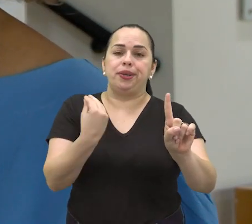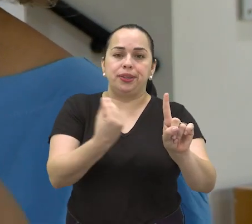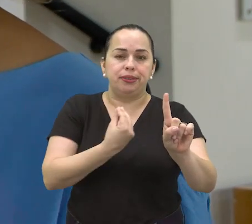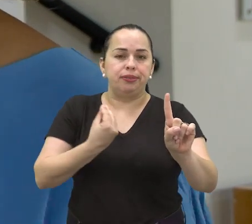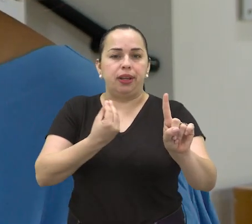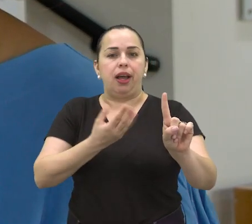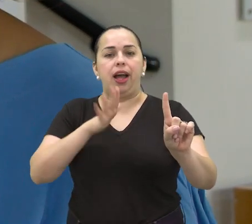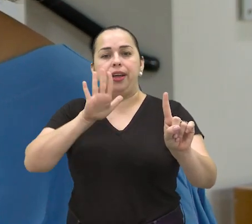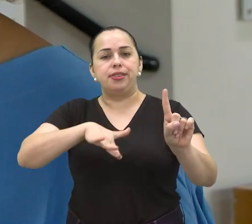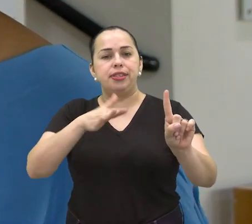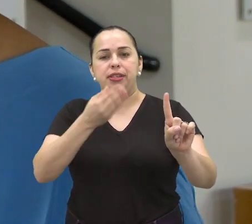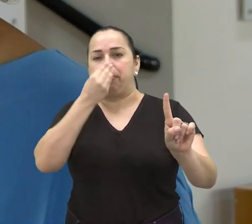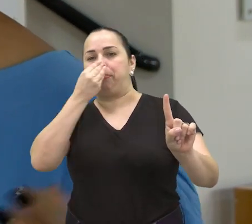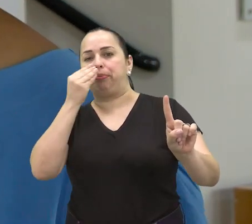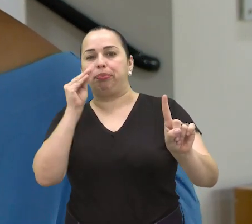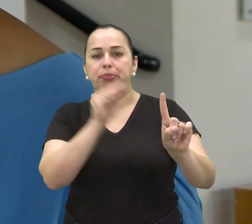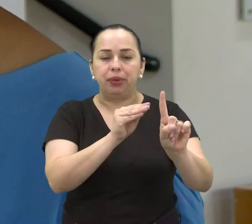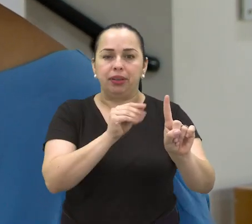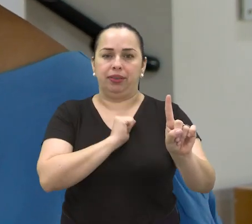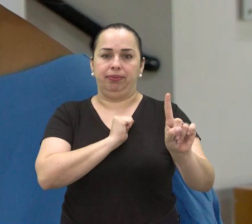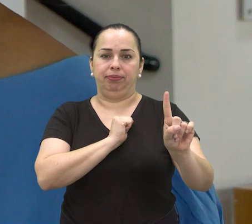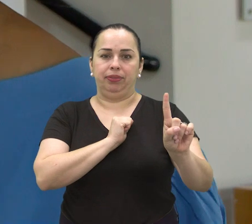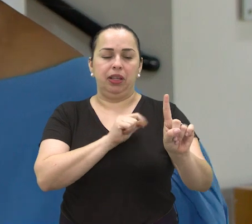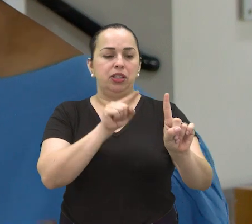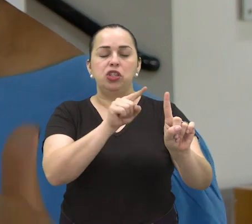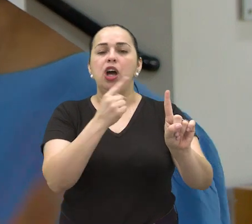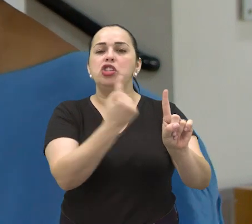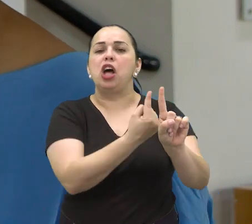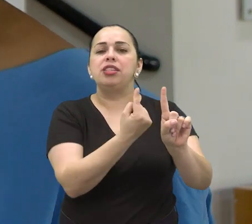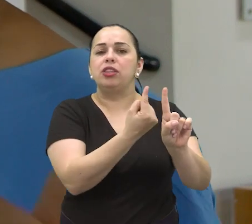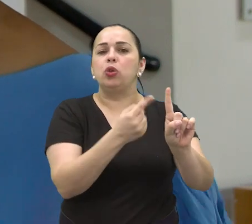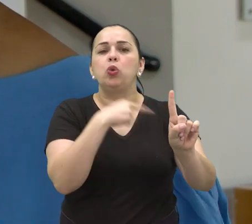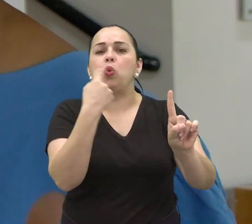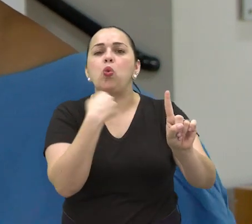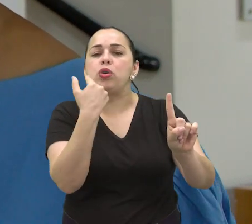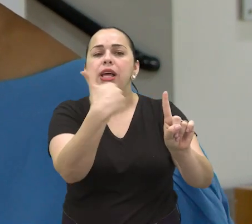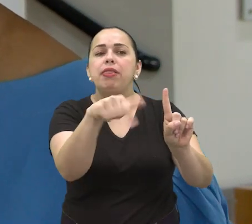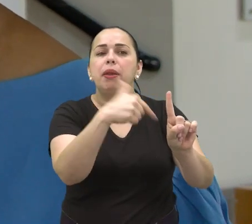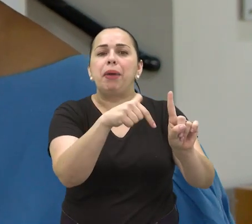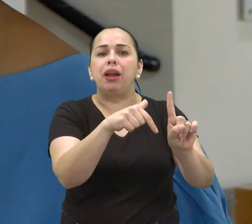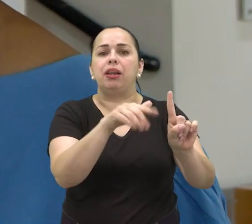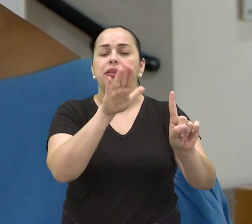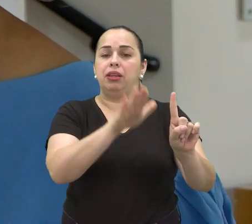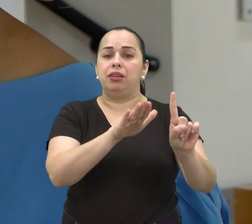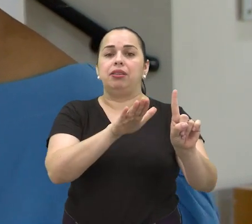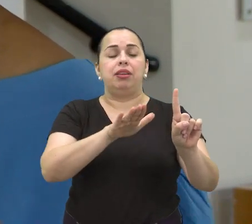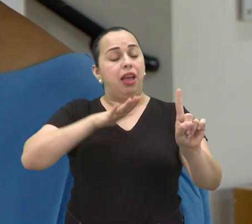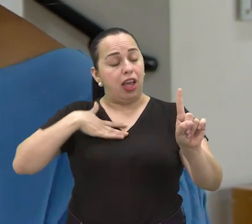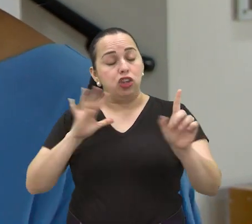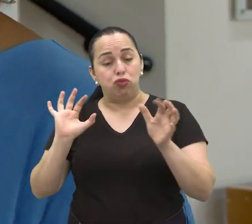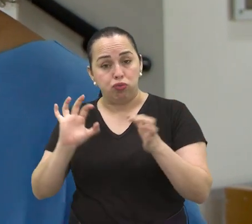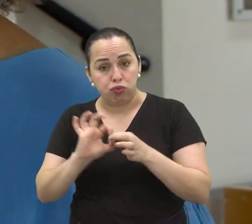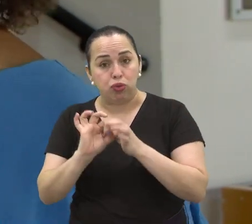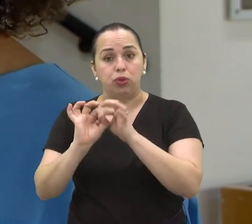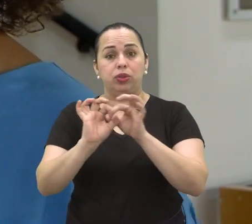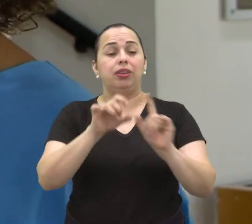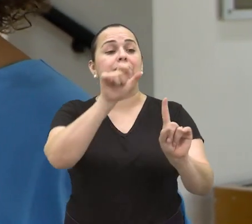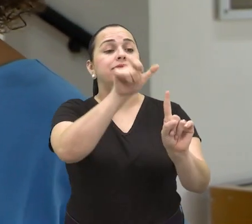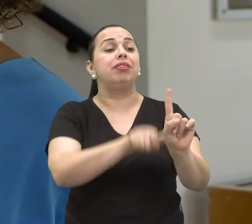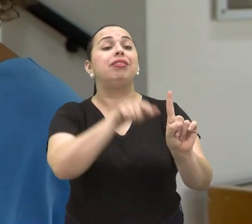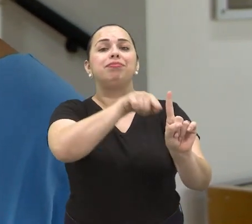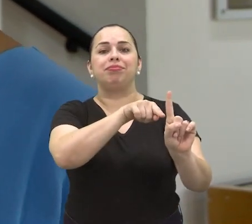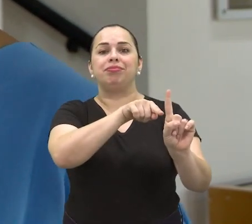também não está deixando do lado, por exemplo, o professor sozinho não faz nada. O trabalho pedagógico é o trabalho